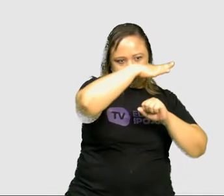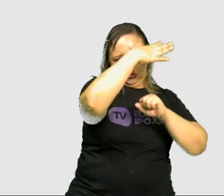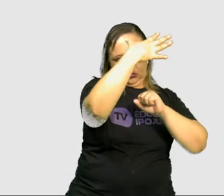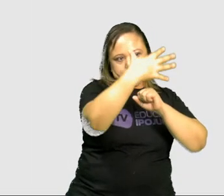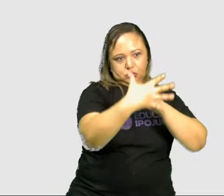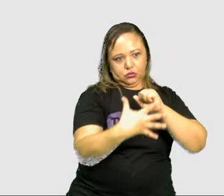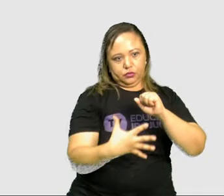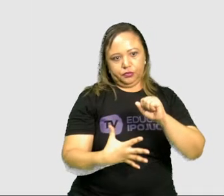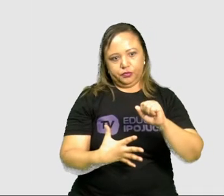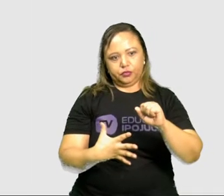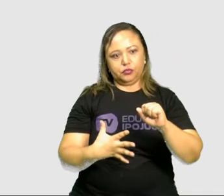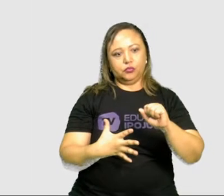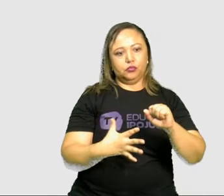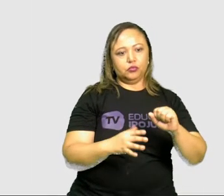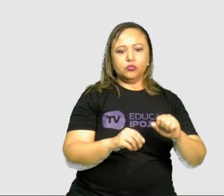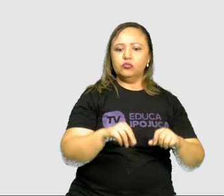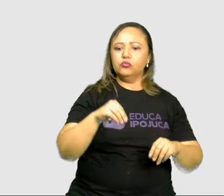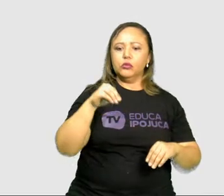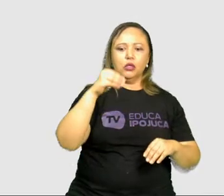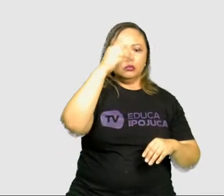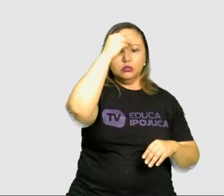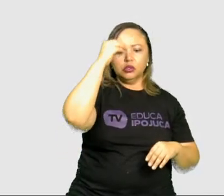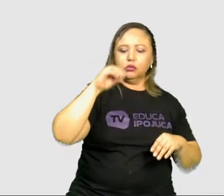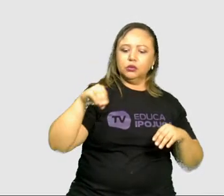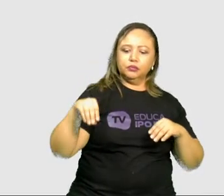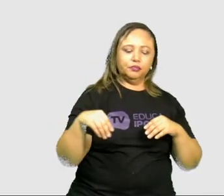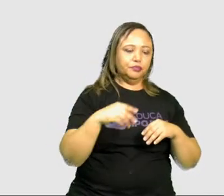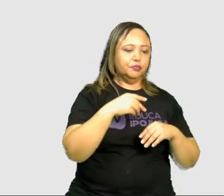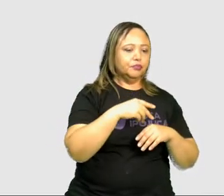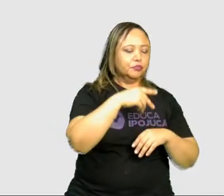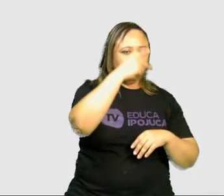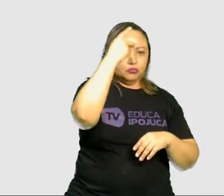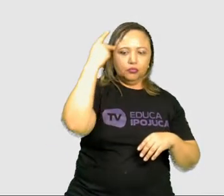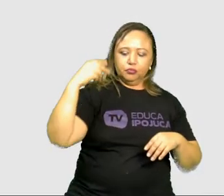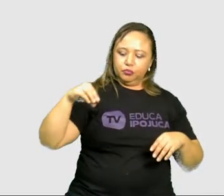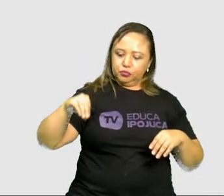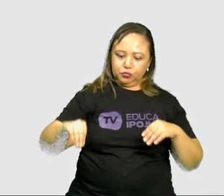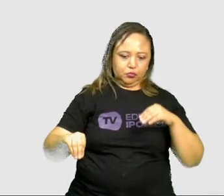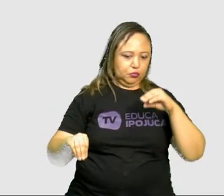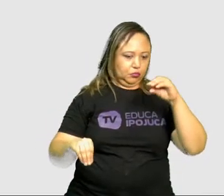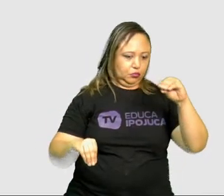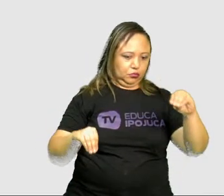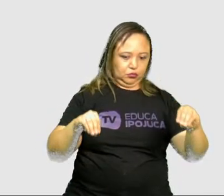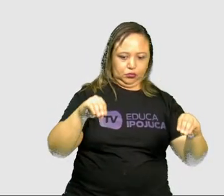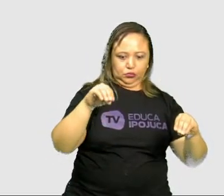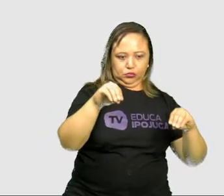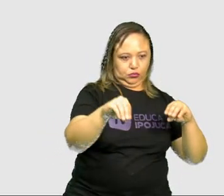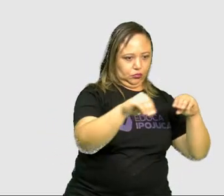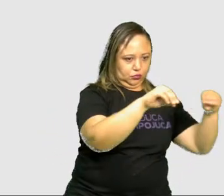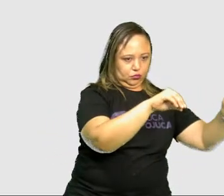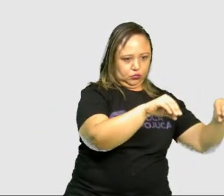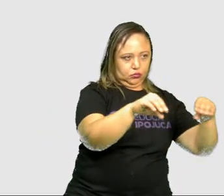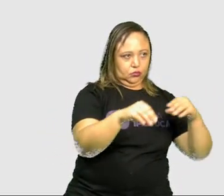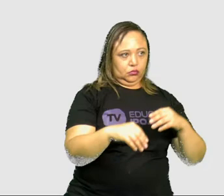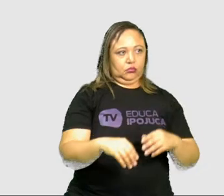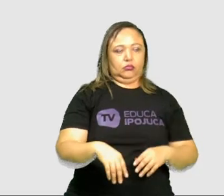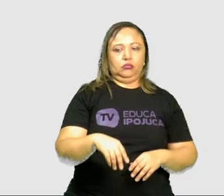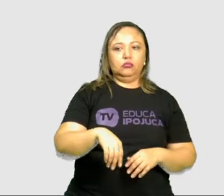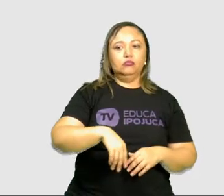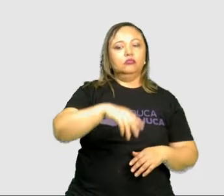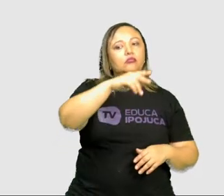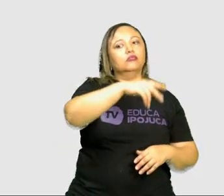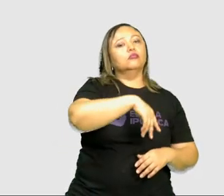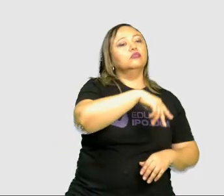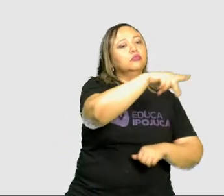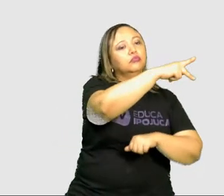população relativa se distribui. Refere-se à densidade demográfica. O país mais povoado do